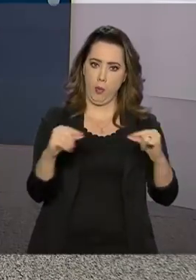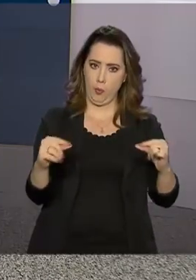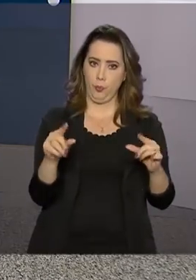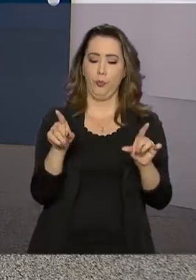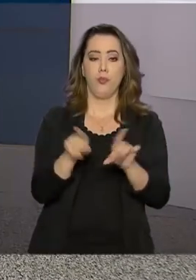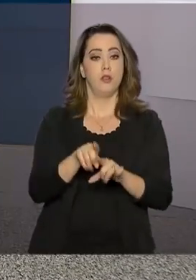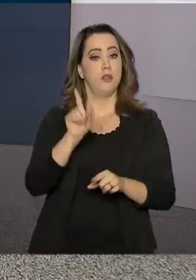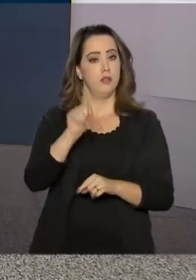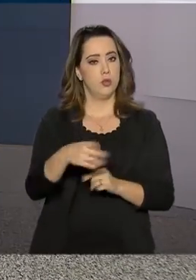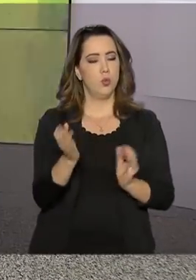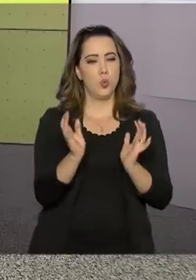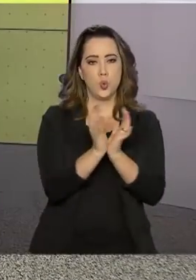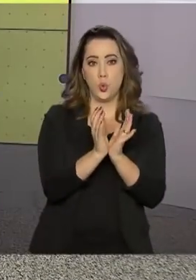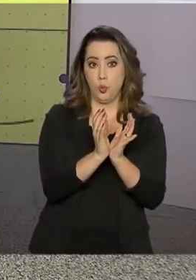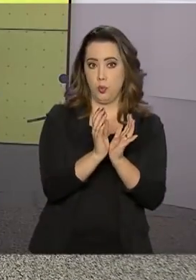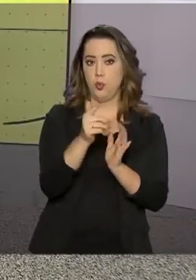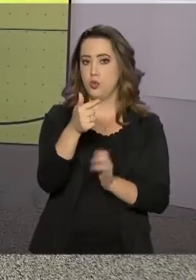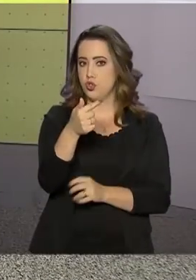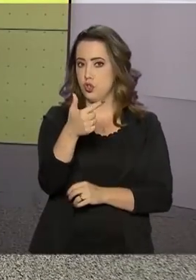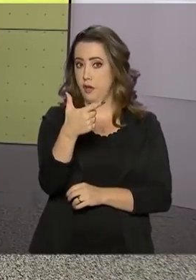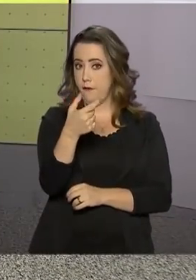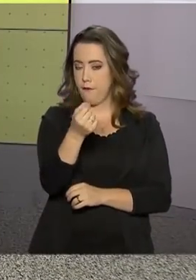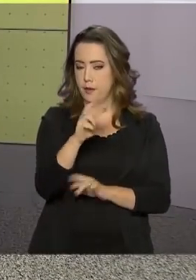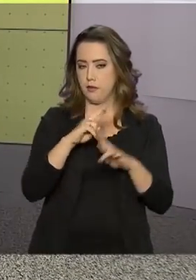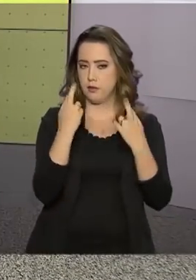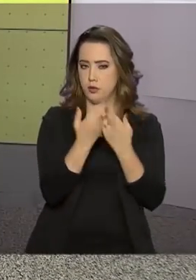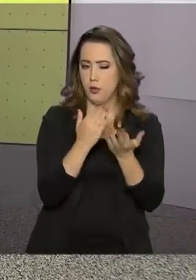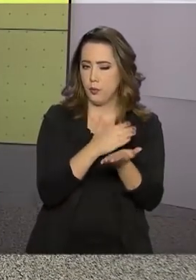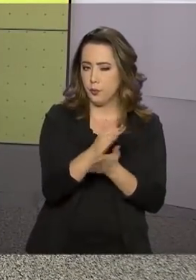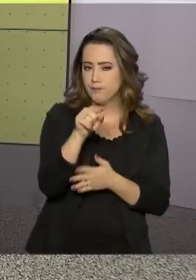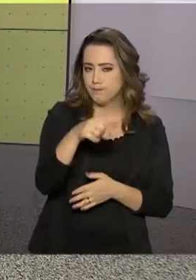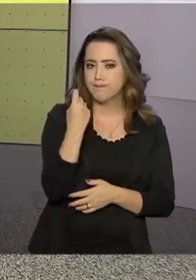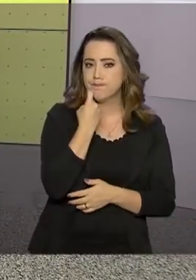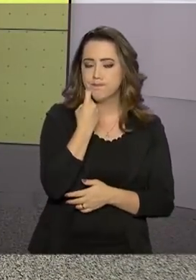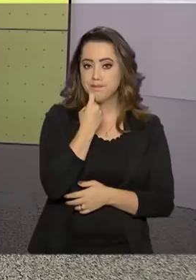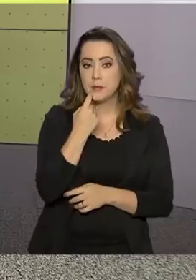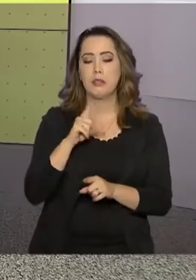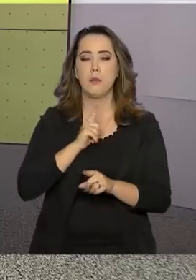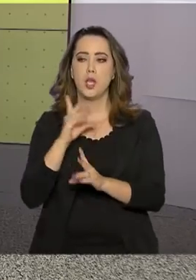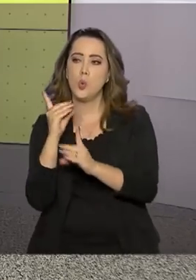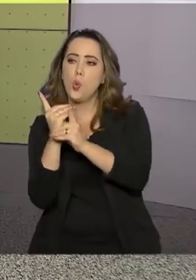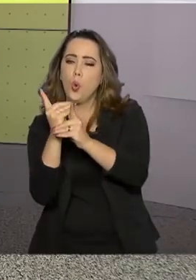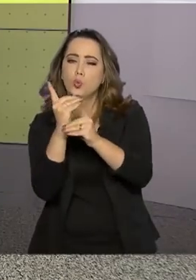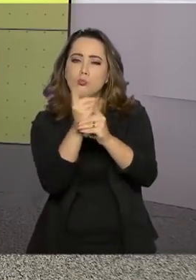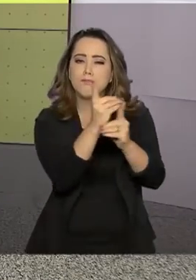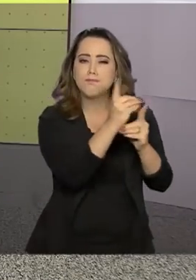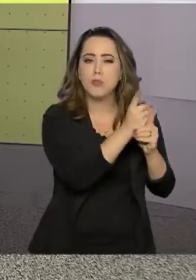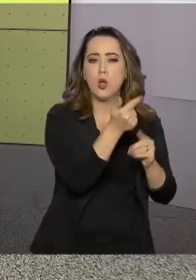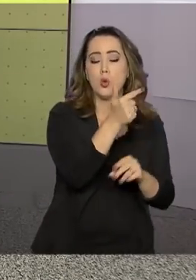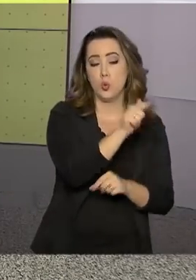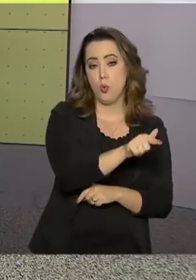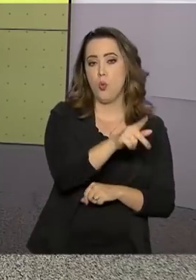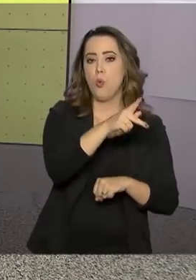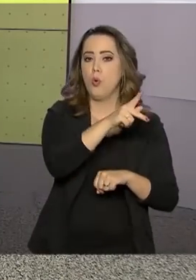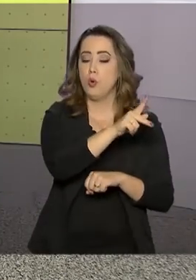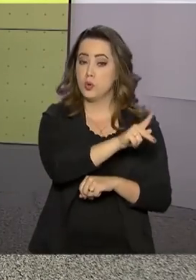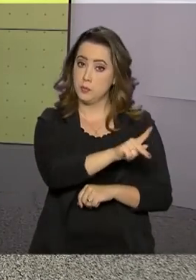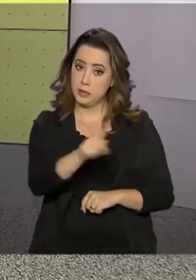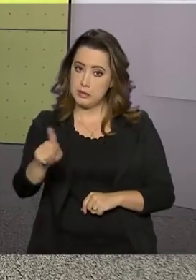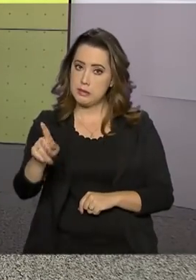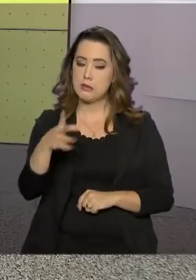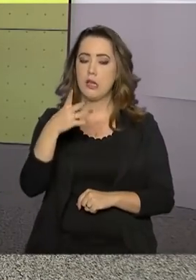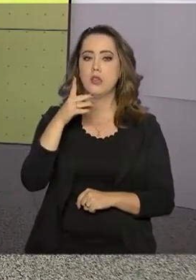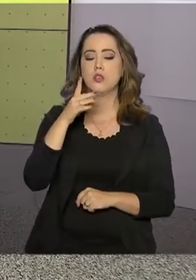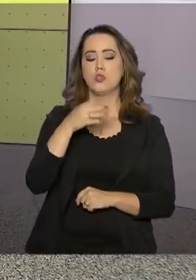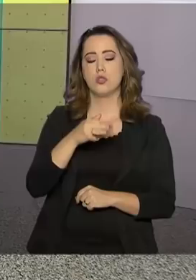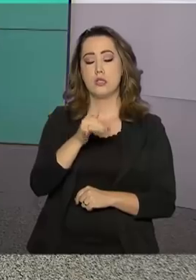do G20, que começa nesta sexta-feira, ele tem encontros bilaterais com o presidente norte-americano, Donald Trump, com o